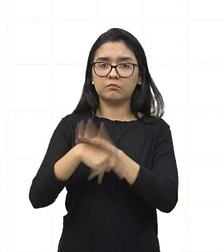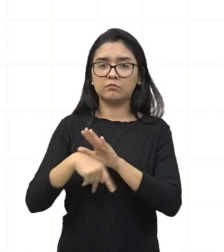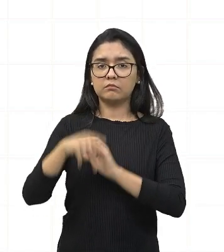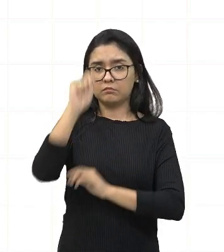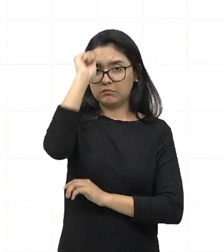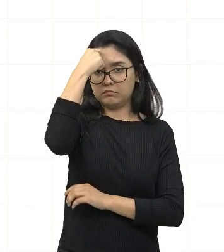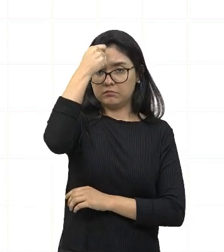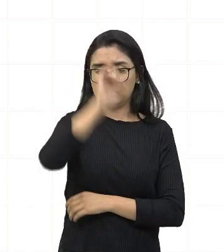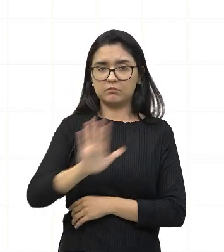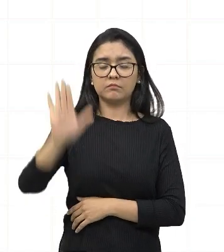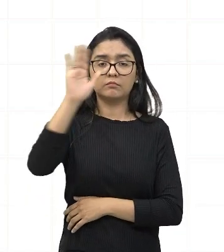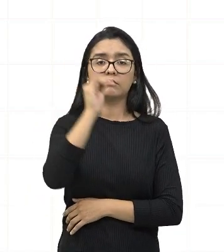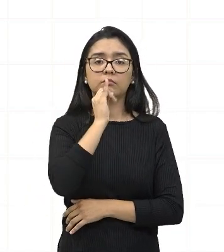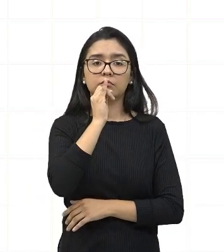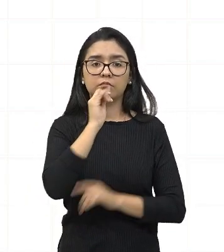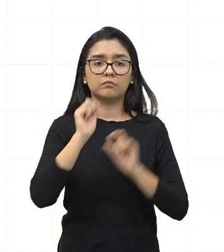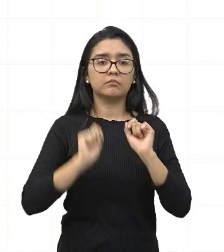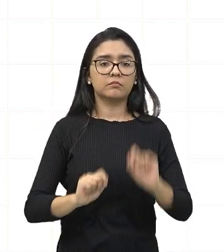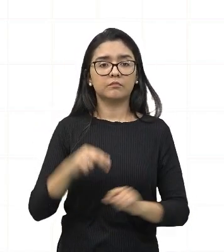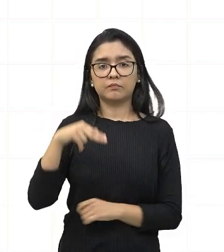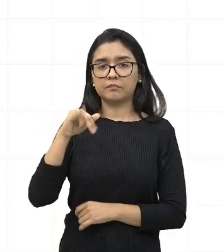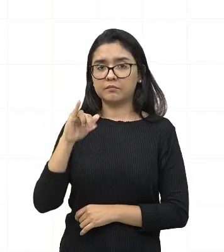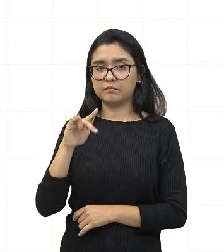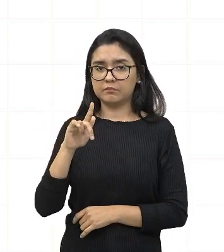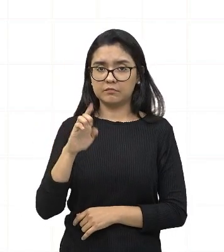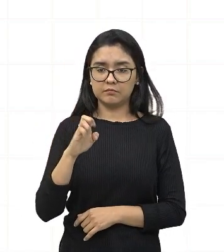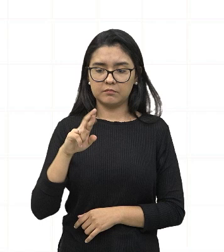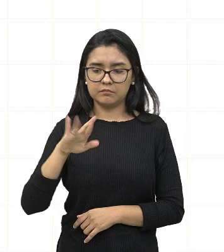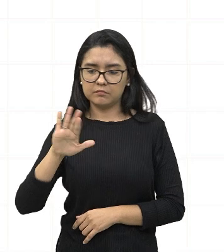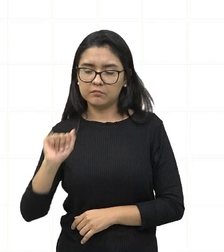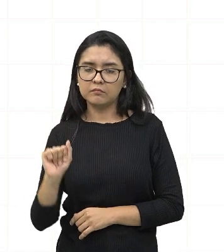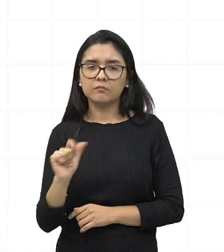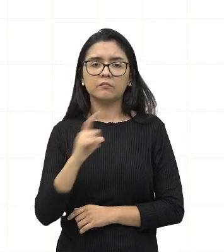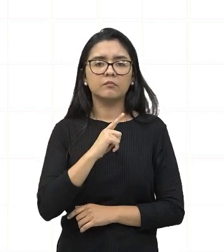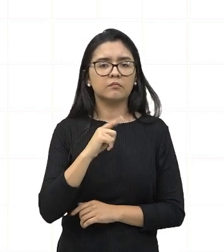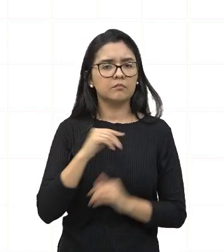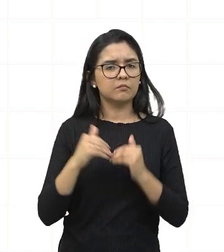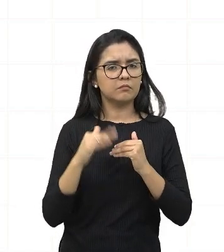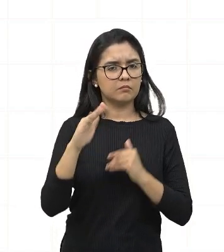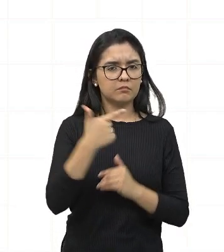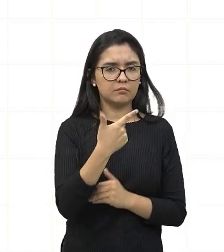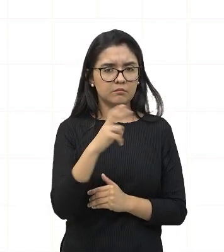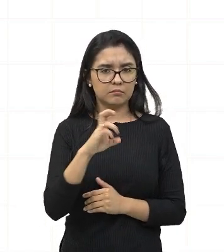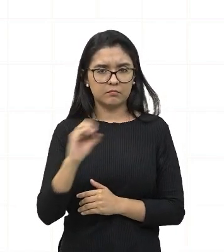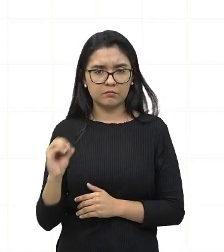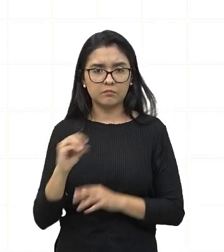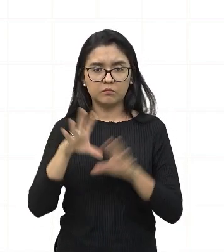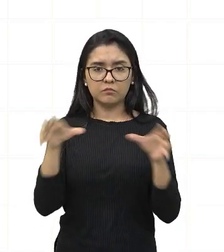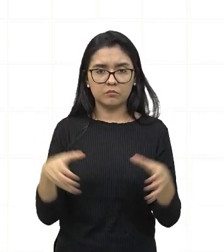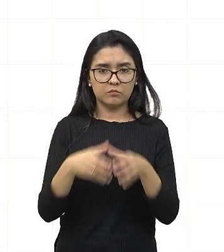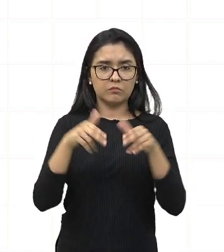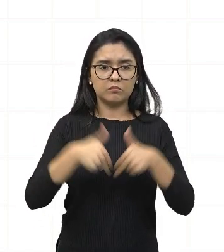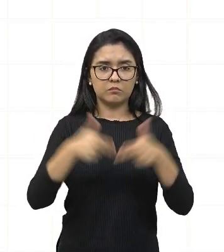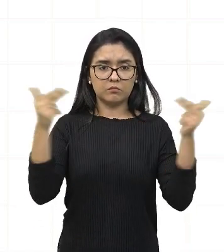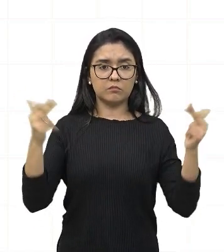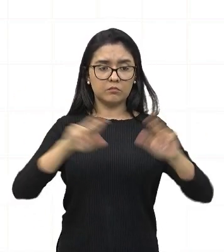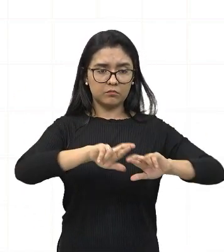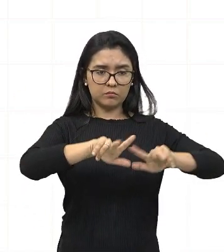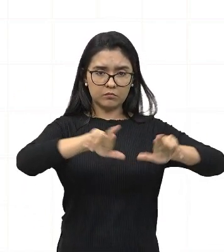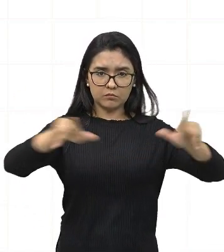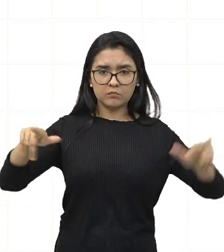Um exemplo é a Nigéria, onde a coexistência de mais de 250 grupos étnicos diferentes gerou